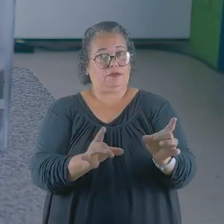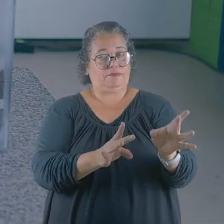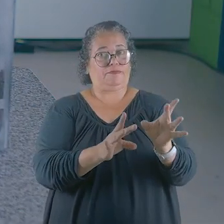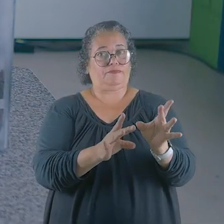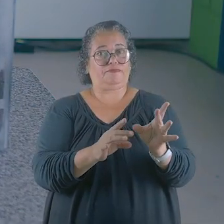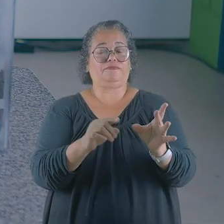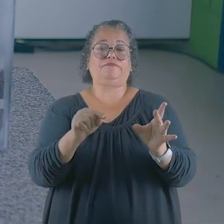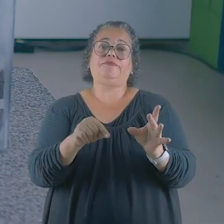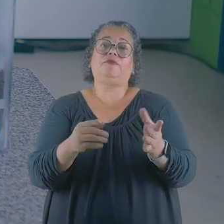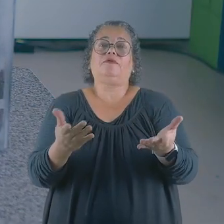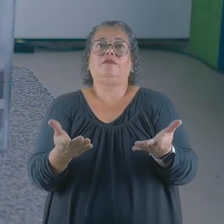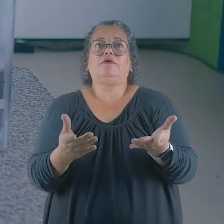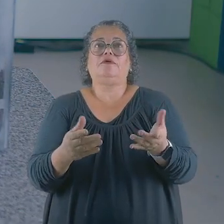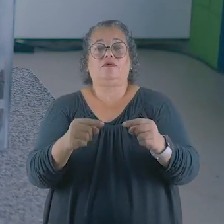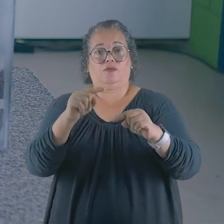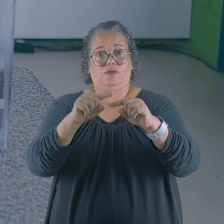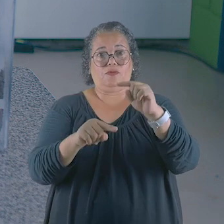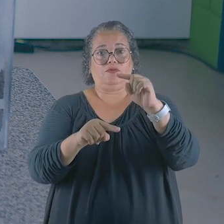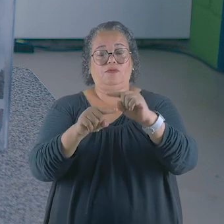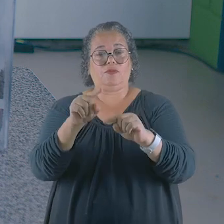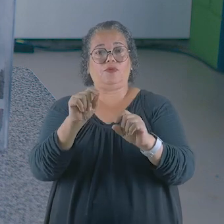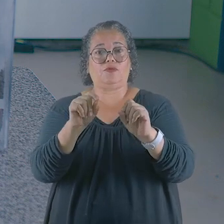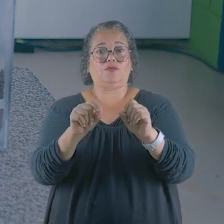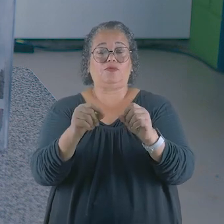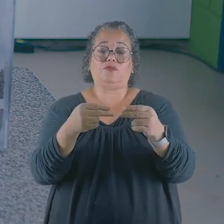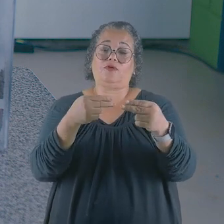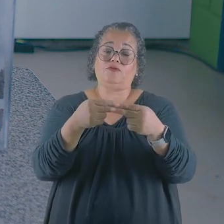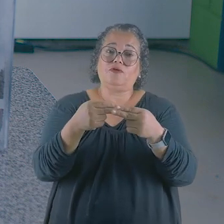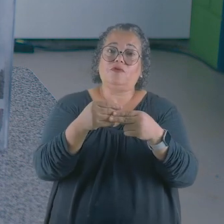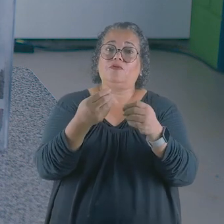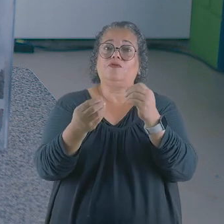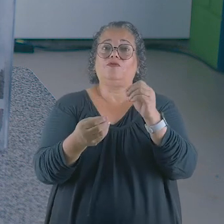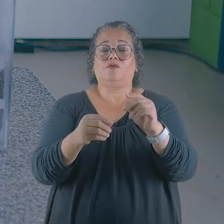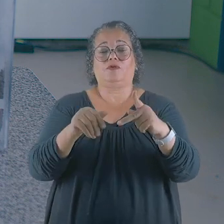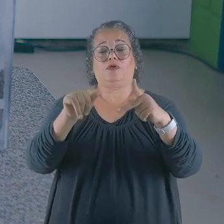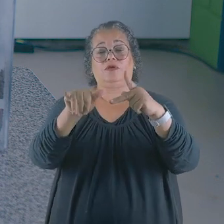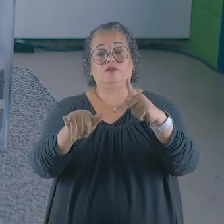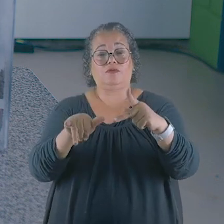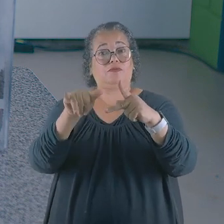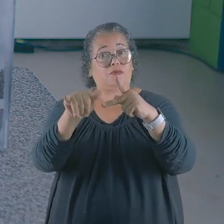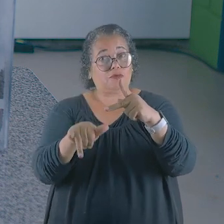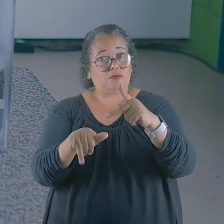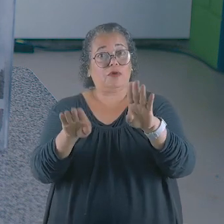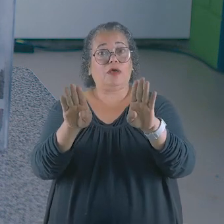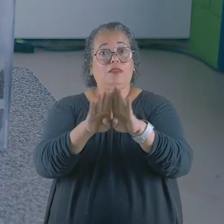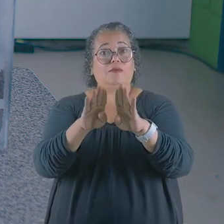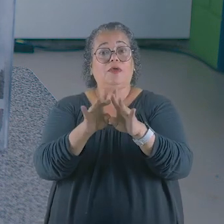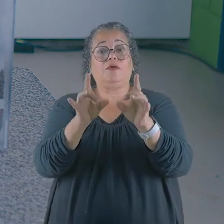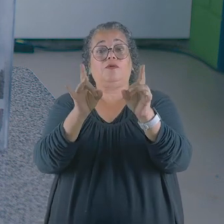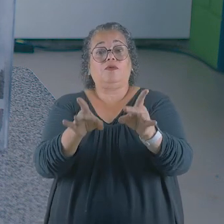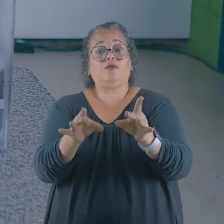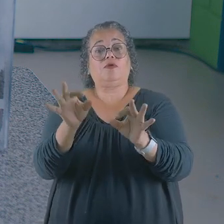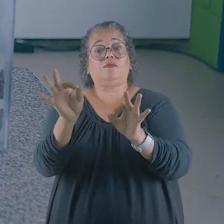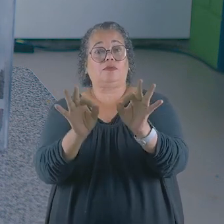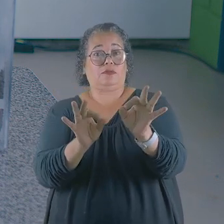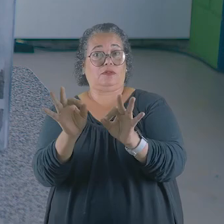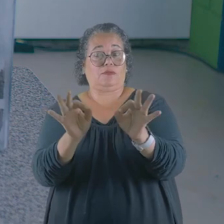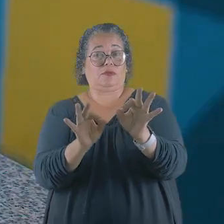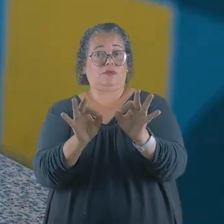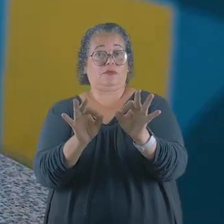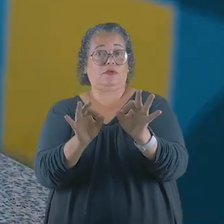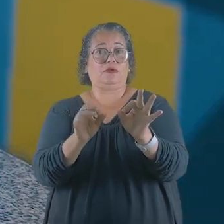Aqui, nessa fase, nós temos os produtos que são utilizados no processo de pirólise, bem como os produtos que são resultantes do processo.